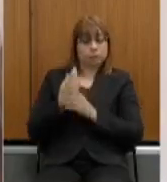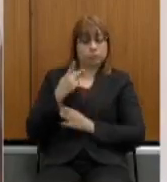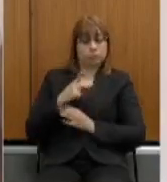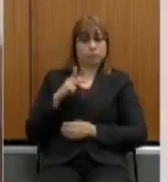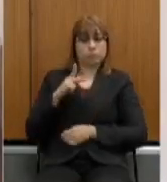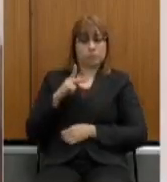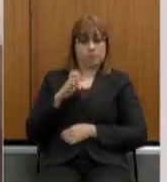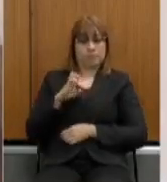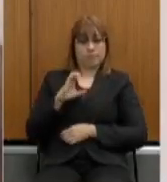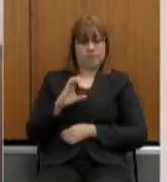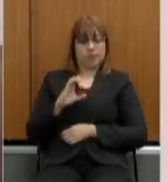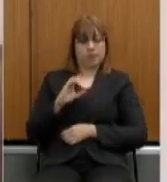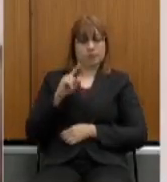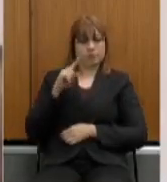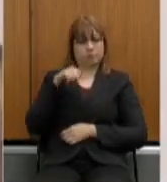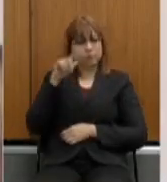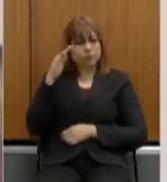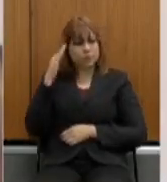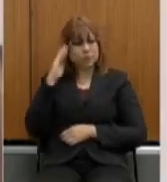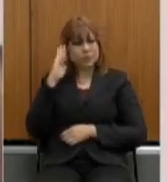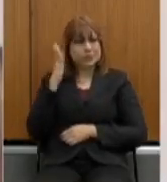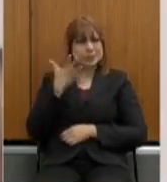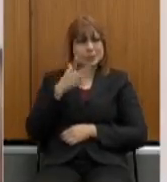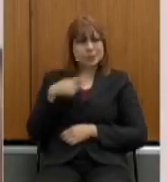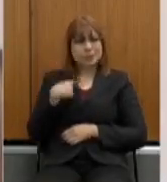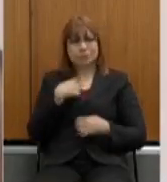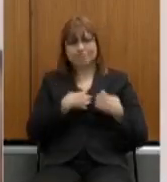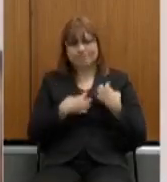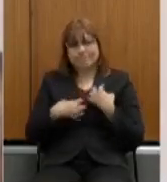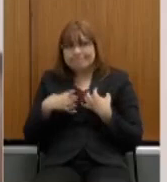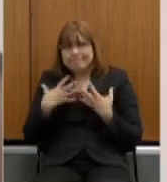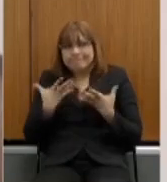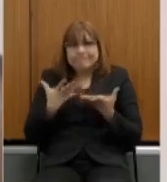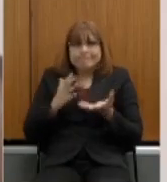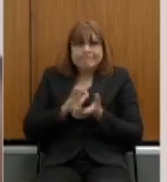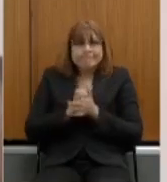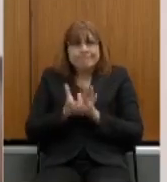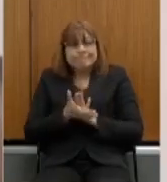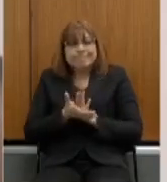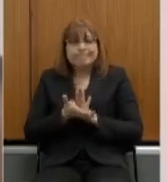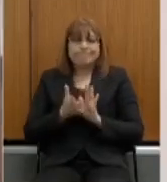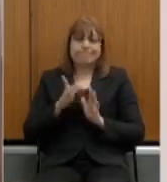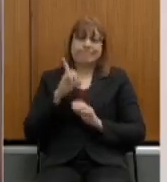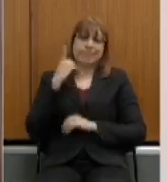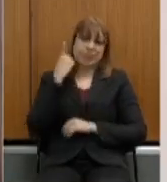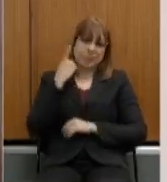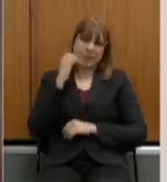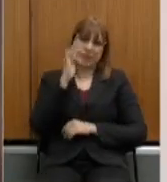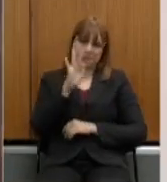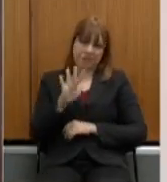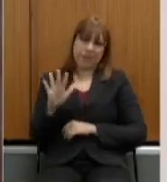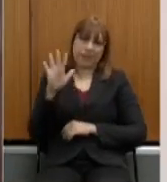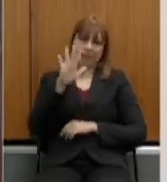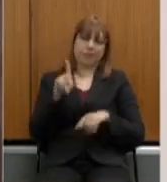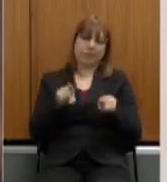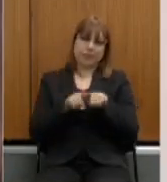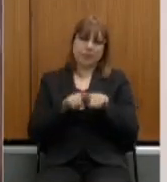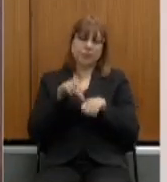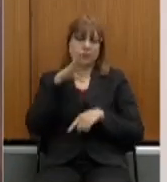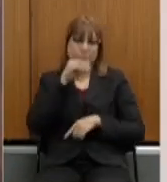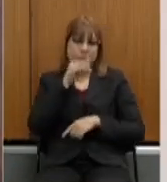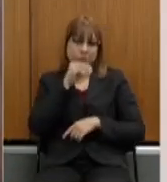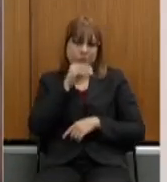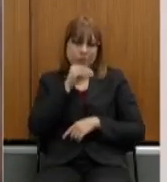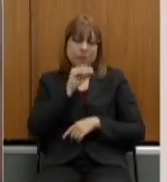um pouco da angústia por que passaram os deputados federais e por que passaram até os servidores dos